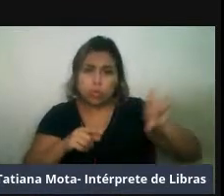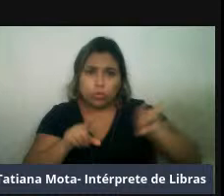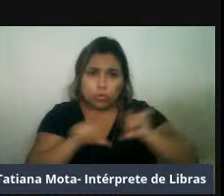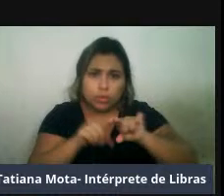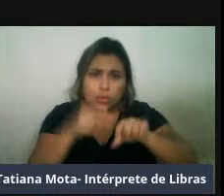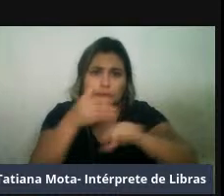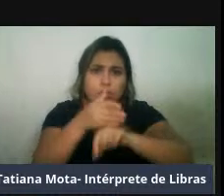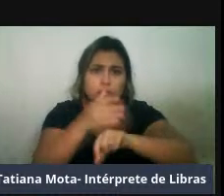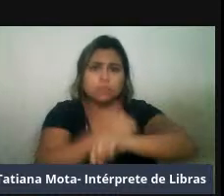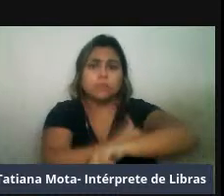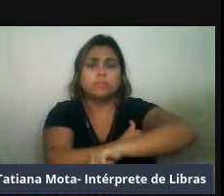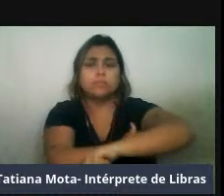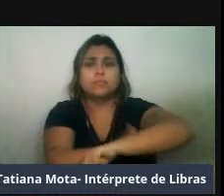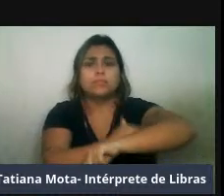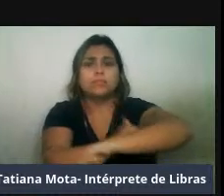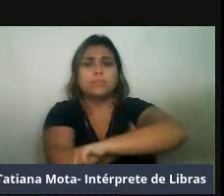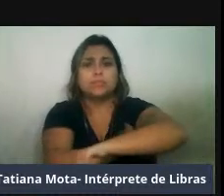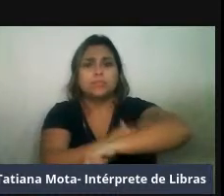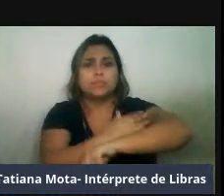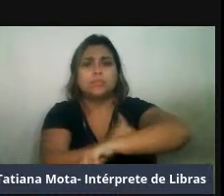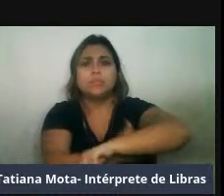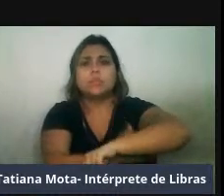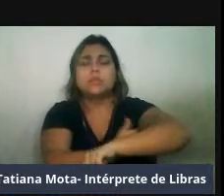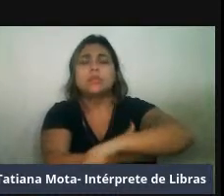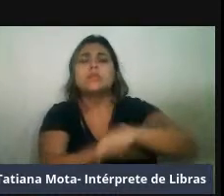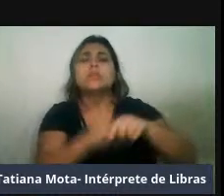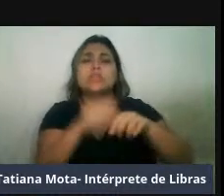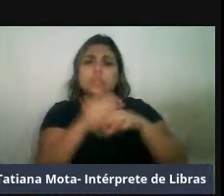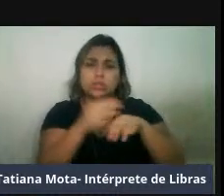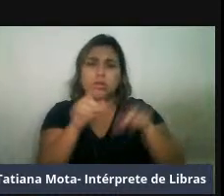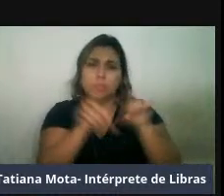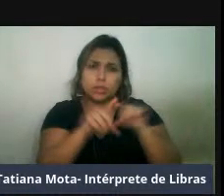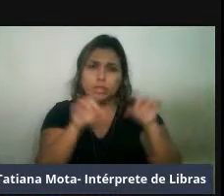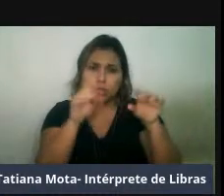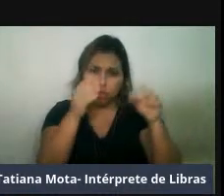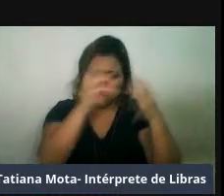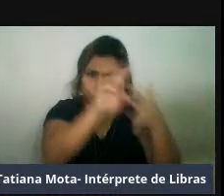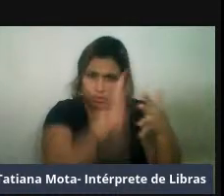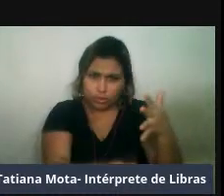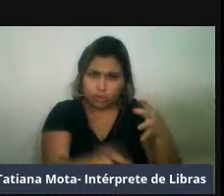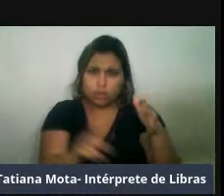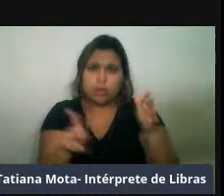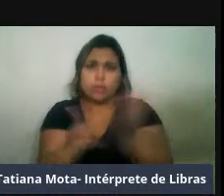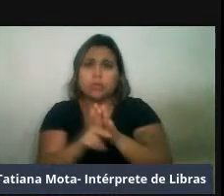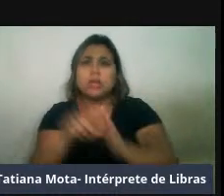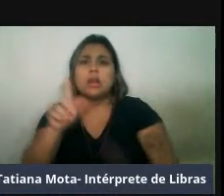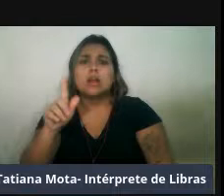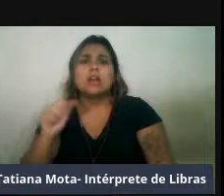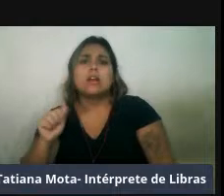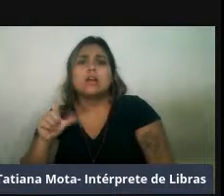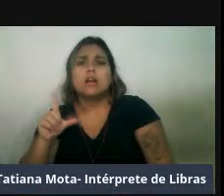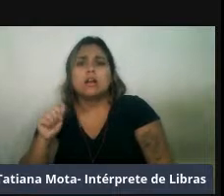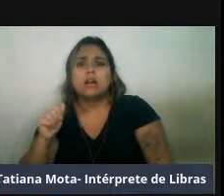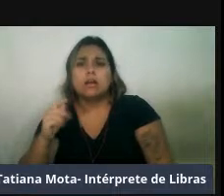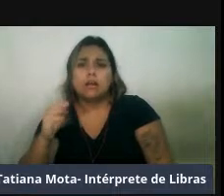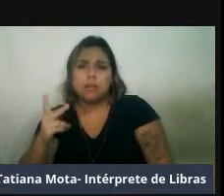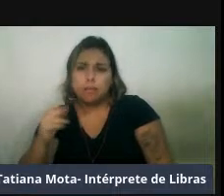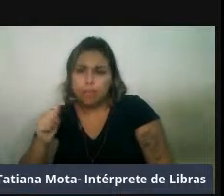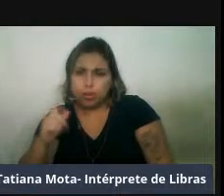outra espécie que a gente tem de lobo marinho, que é endêmica também de galápagos. Então, no caso, galápagos é um desses casos, né, de